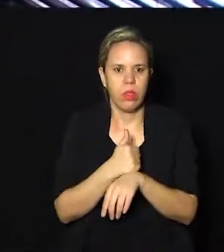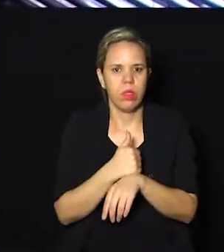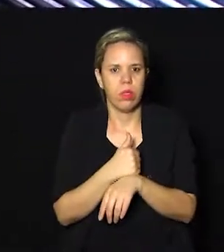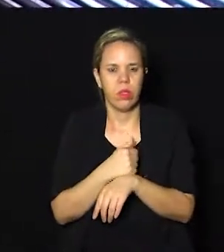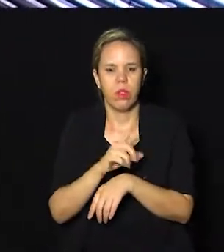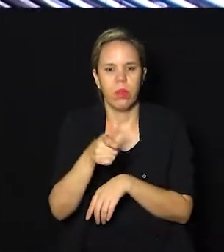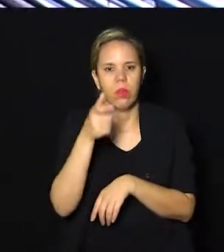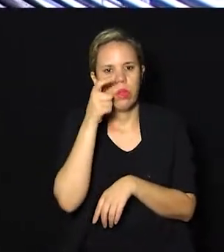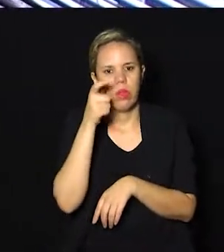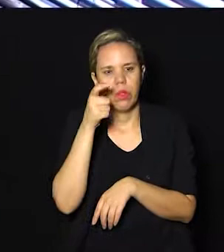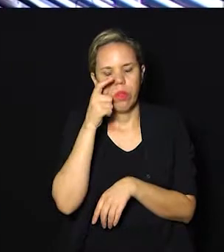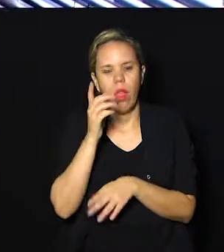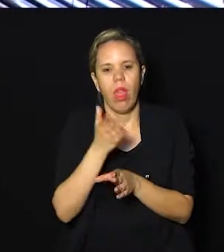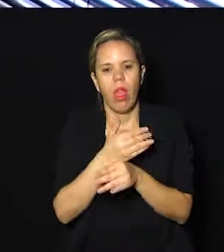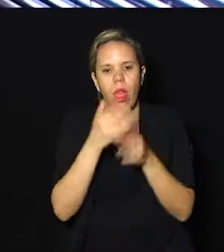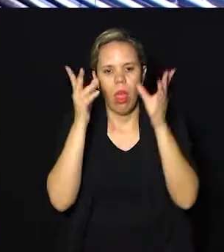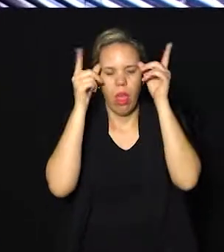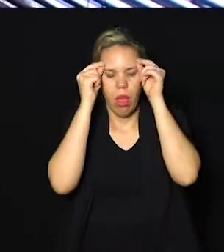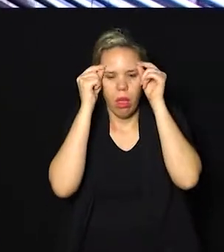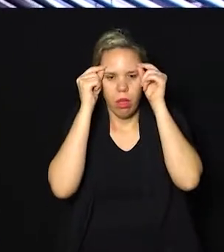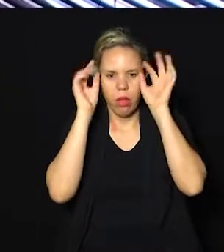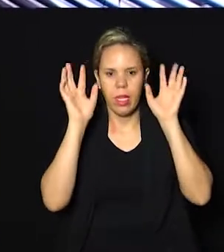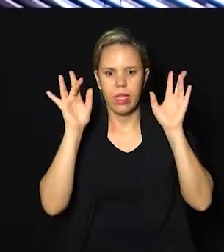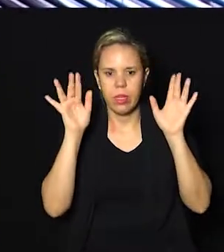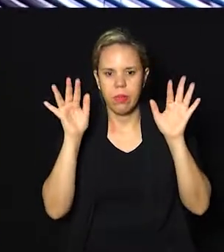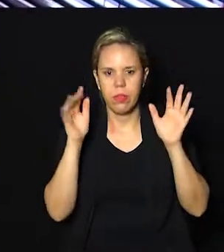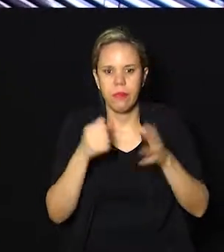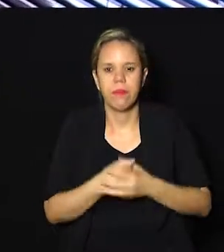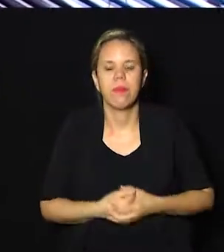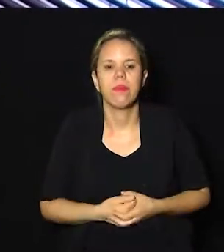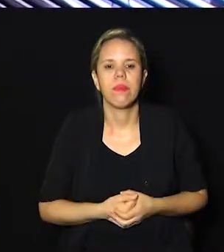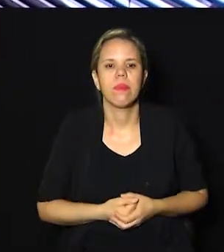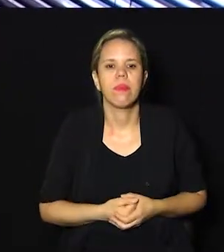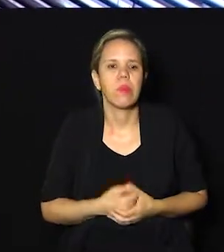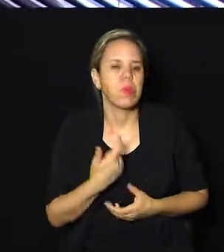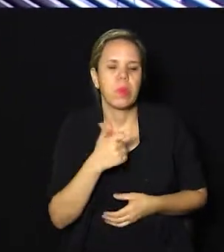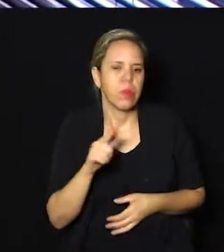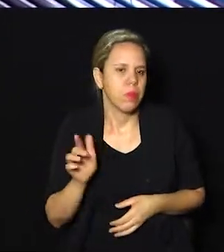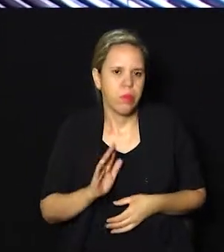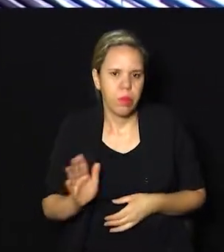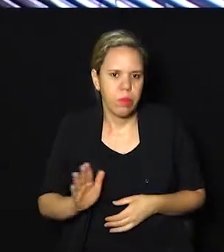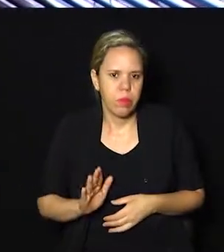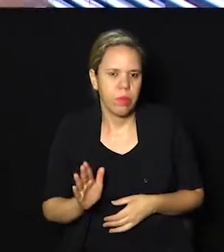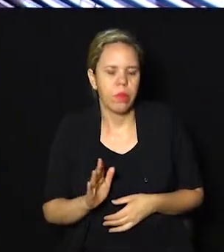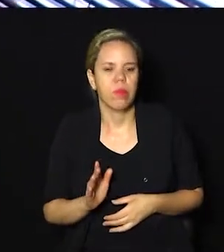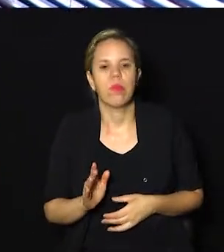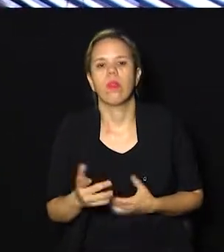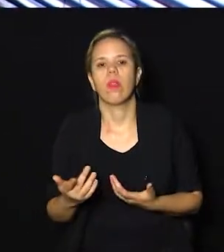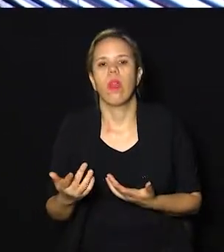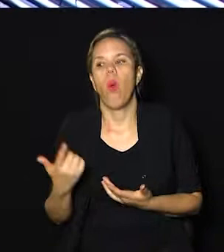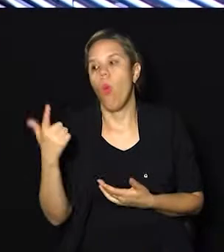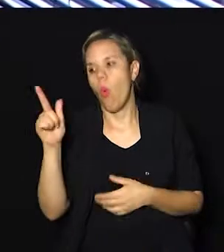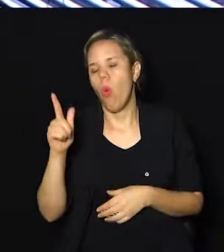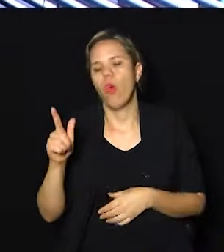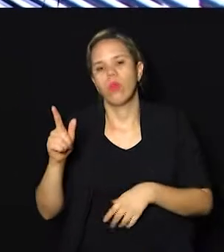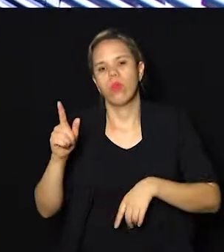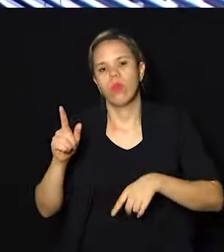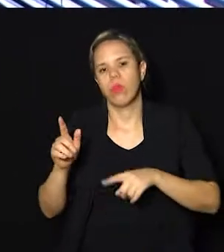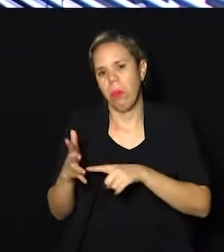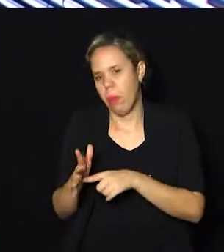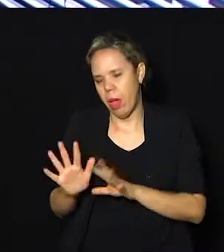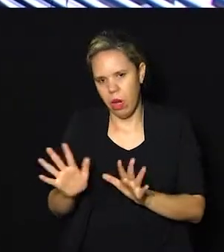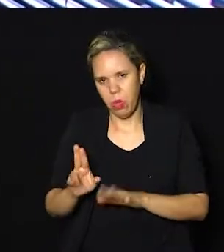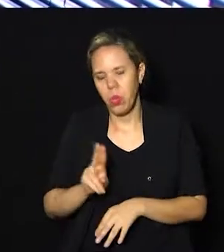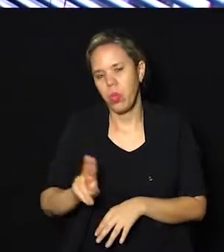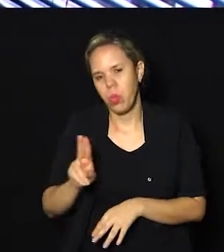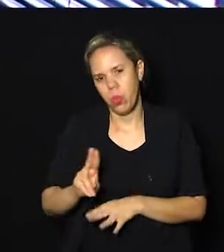Você vai ver o é relaxamento. trabalho é todo com as mãos. Todo com as mãos. Não existe... Existem alguns dispositivos, alguns aparelhos